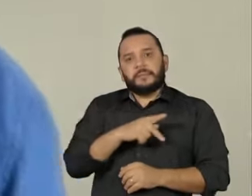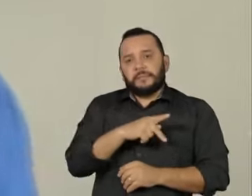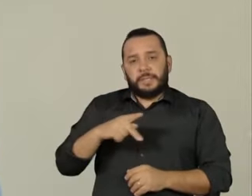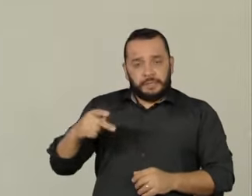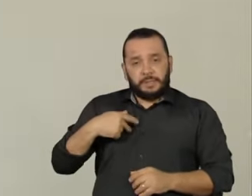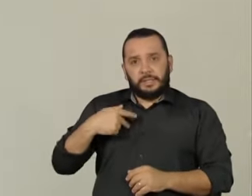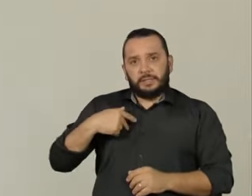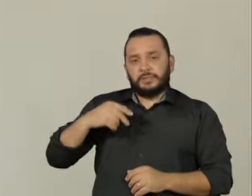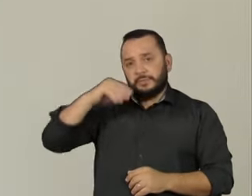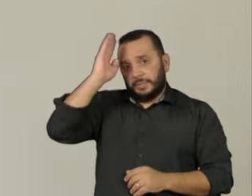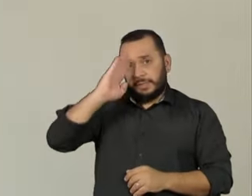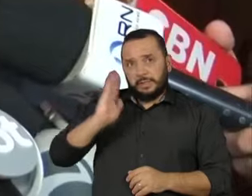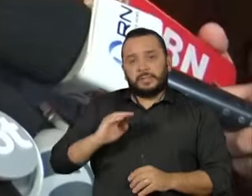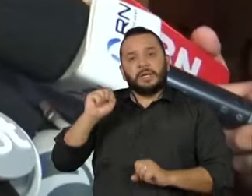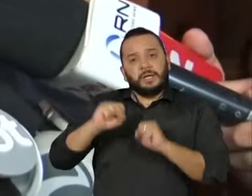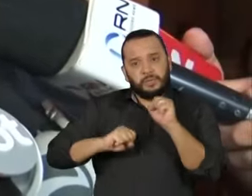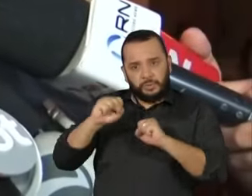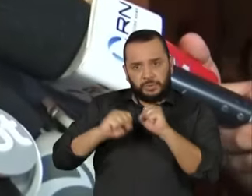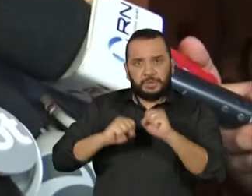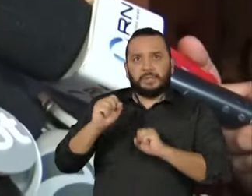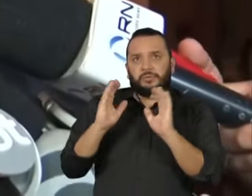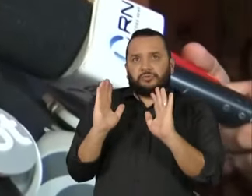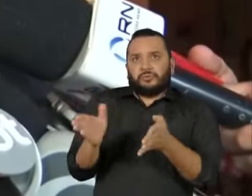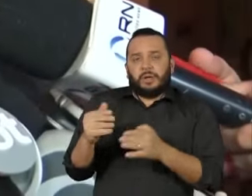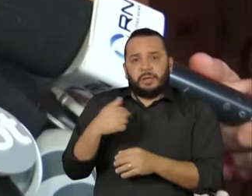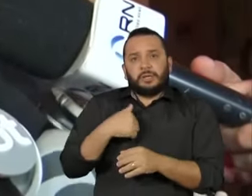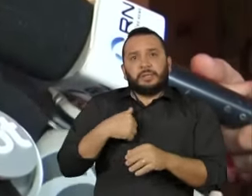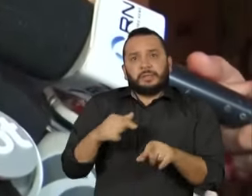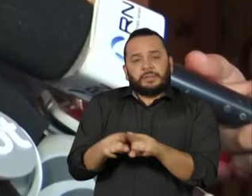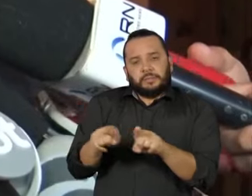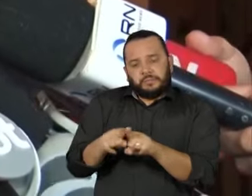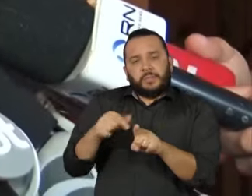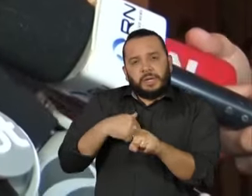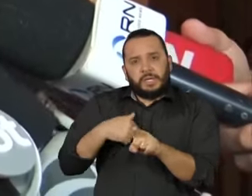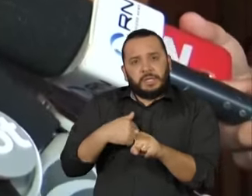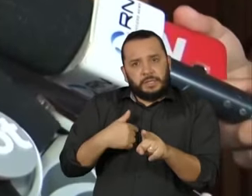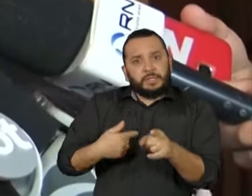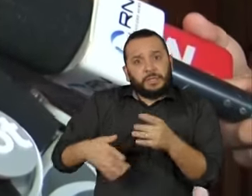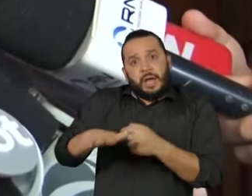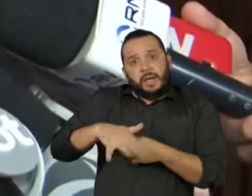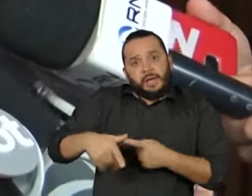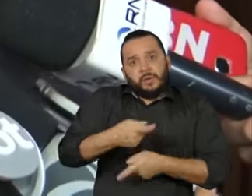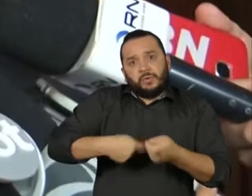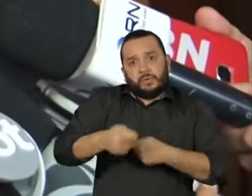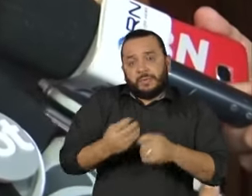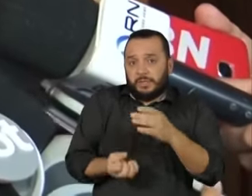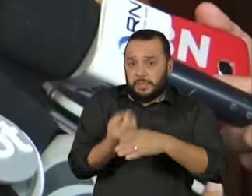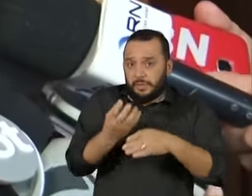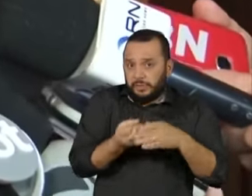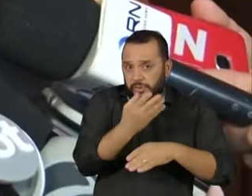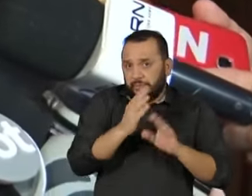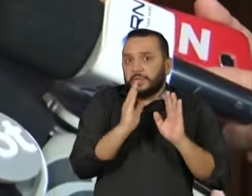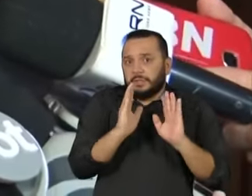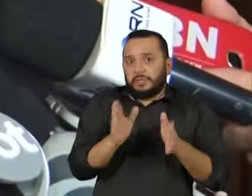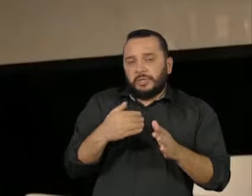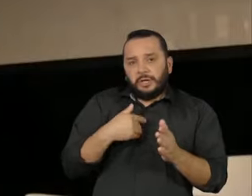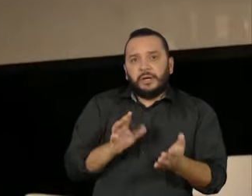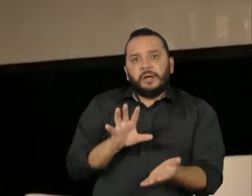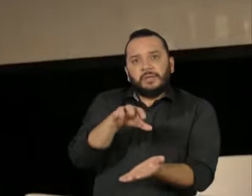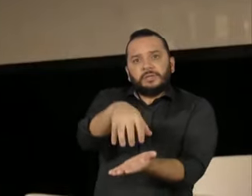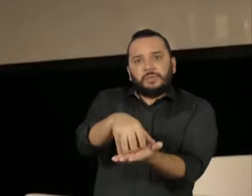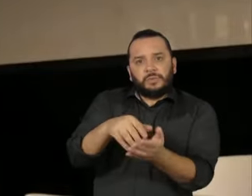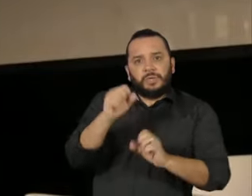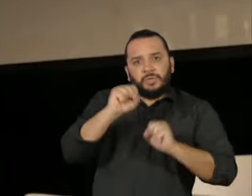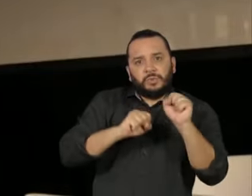do Movimento Todos pela Educação e do Conselho Superior de Economia Criativa, da Federação das Indústrias do Estado de São Paulo.